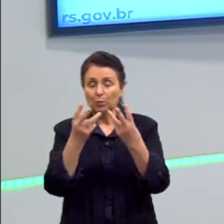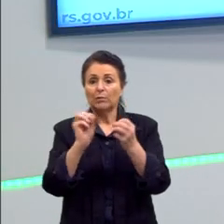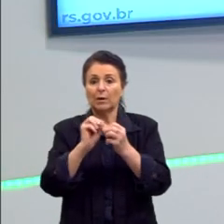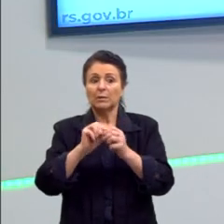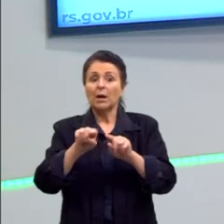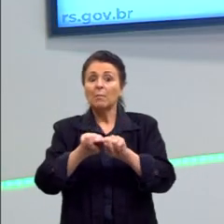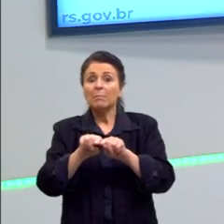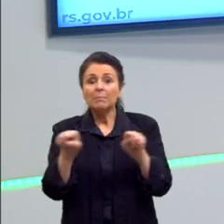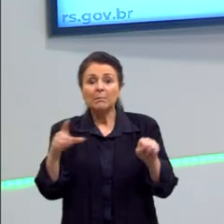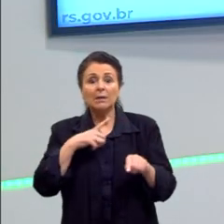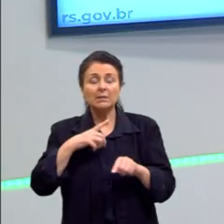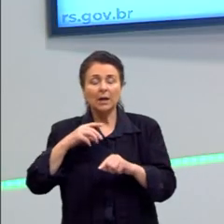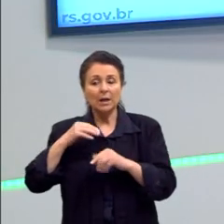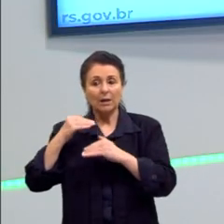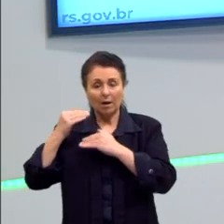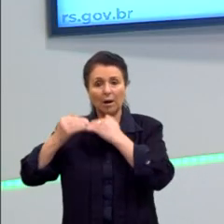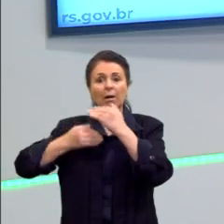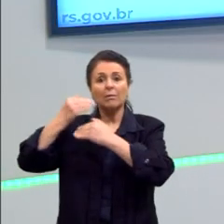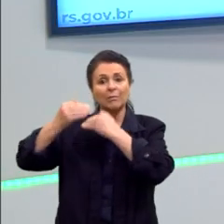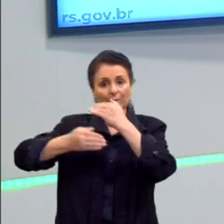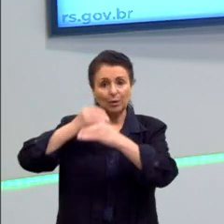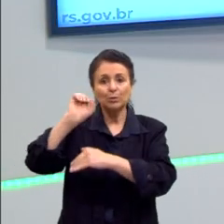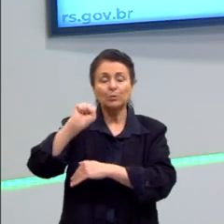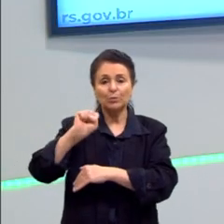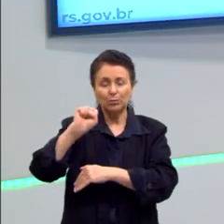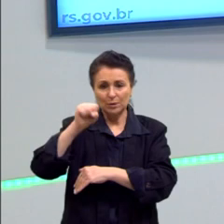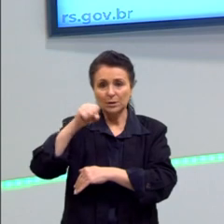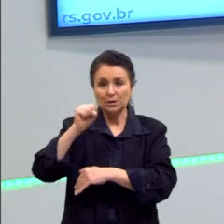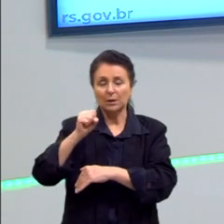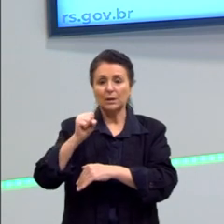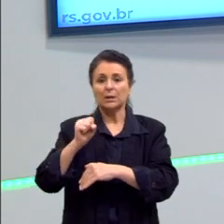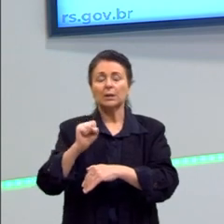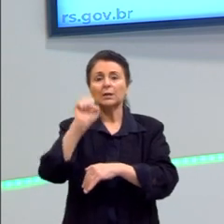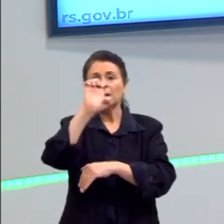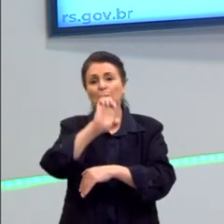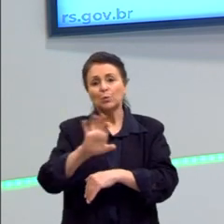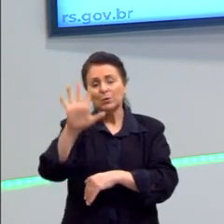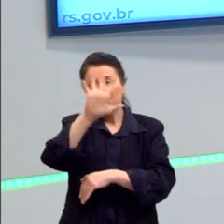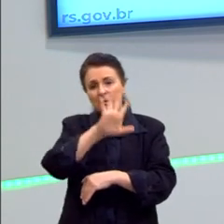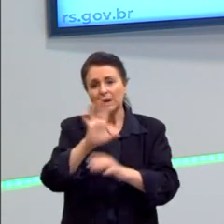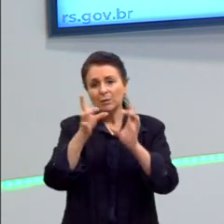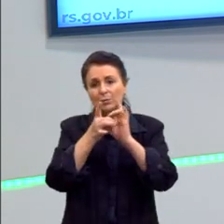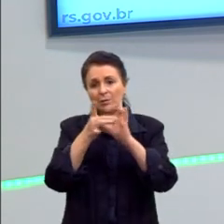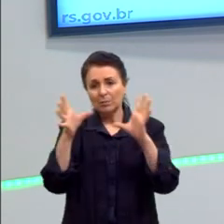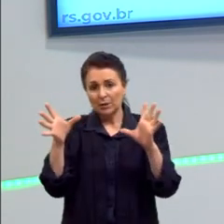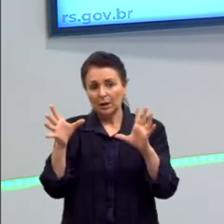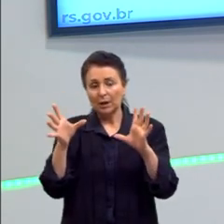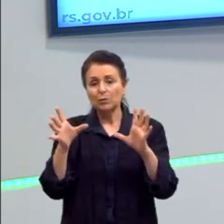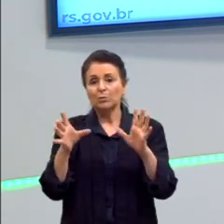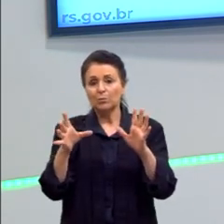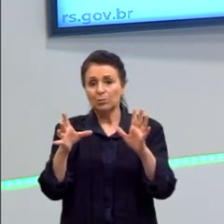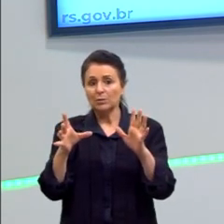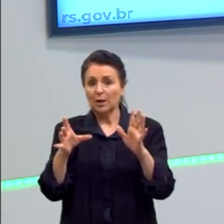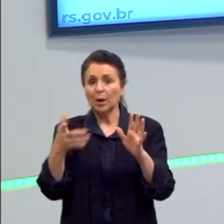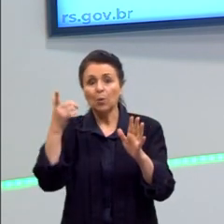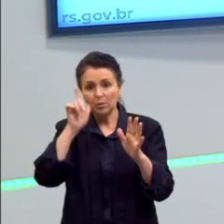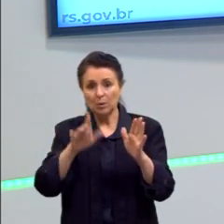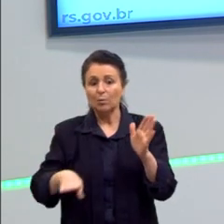ONU, né? Nos estados democráticos, enfim, nas limitações, nas aberrações que ocorrem por aí.